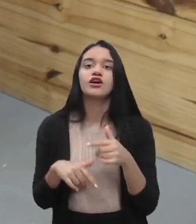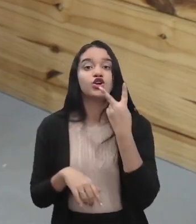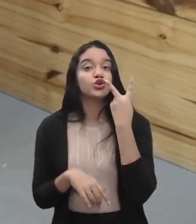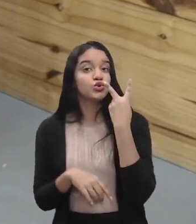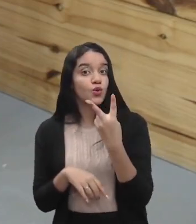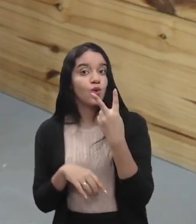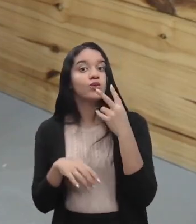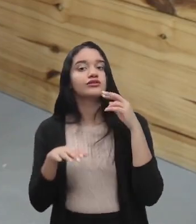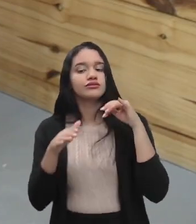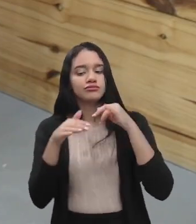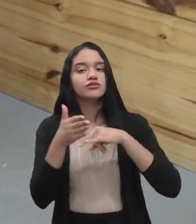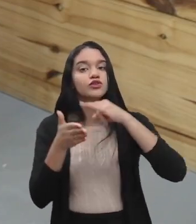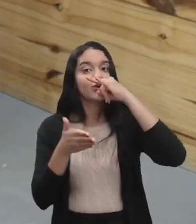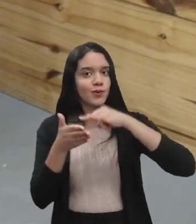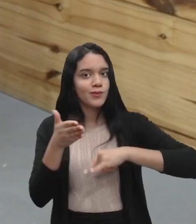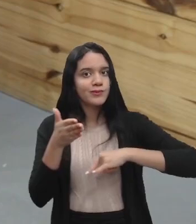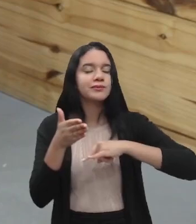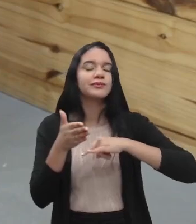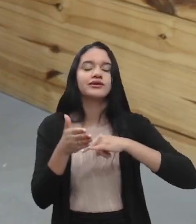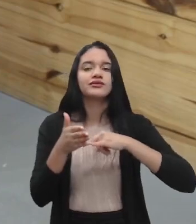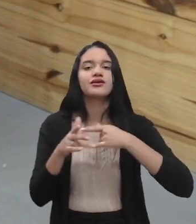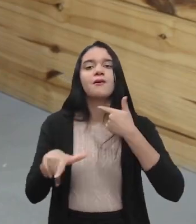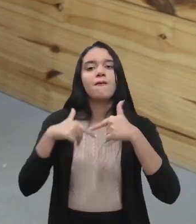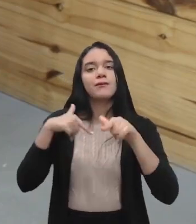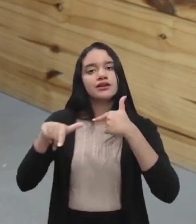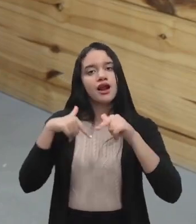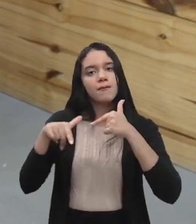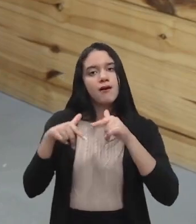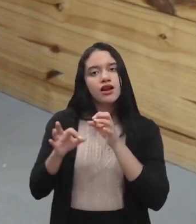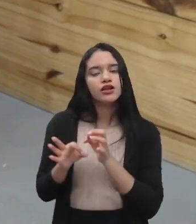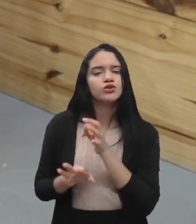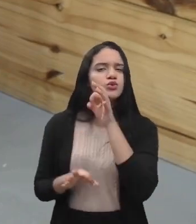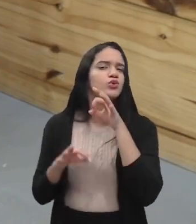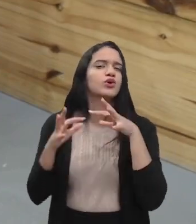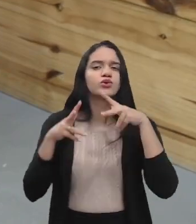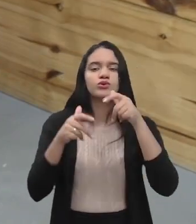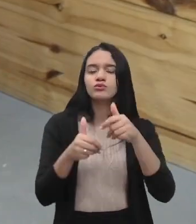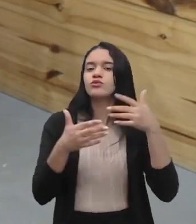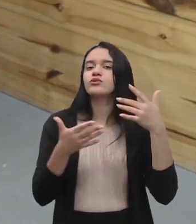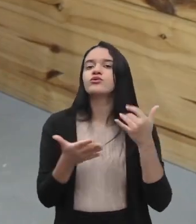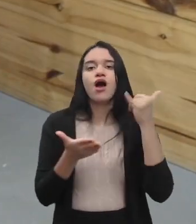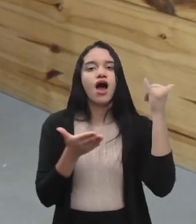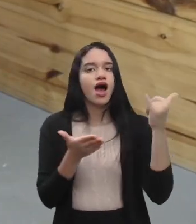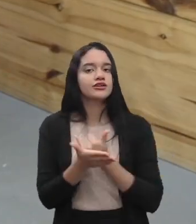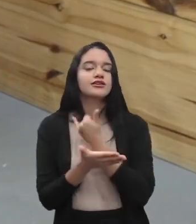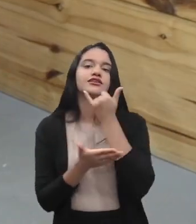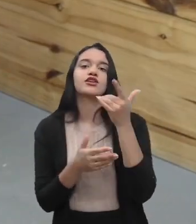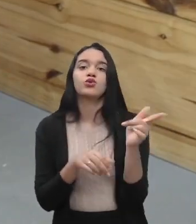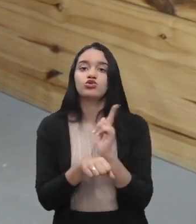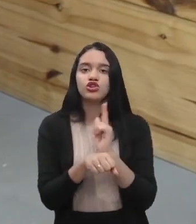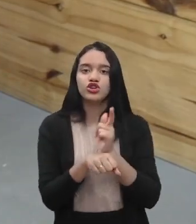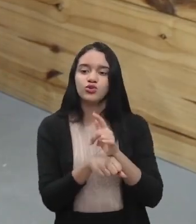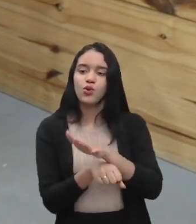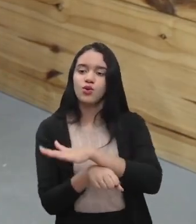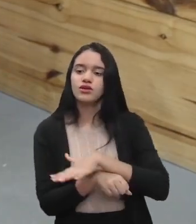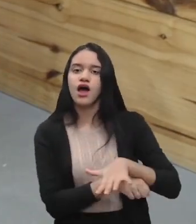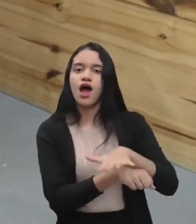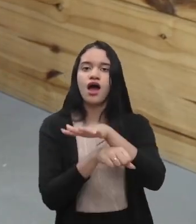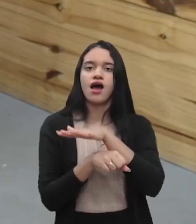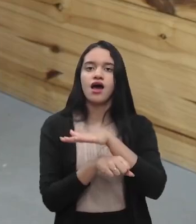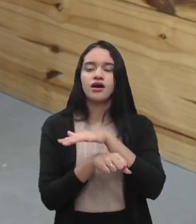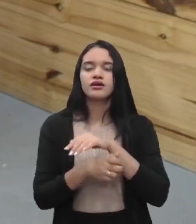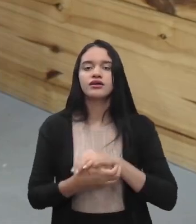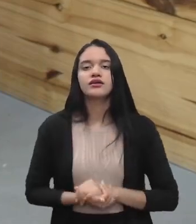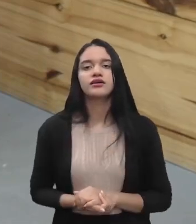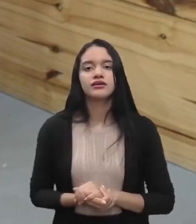documentos para trabalho em altura, onde todo mundo assina. Assina o gestor da área, onde o serviço vai ser